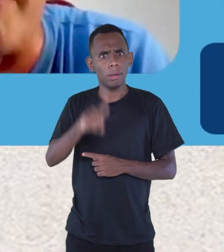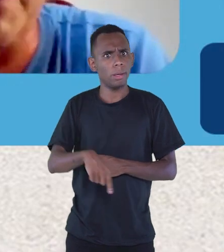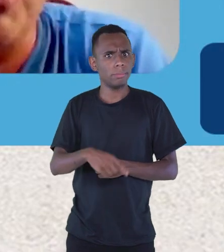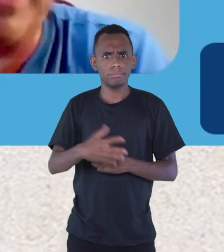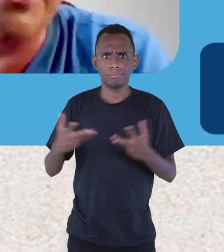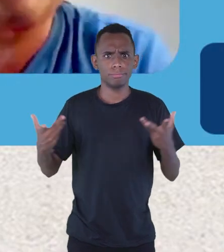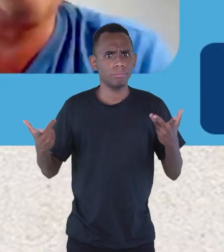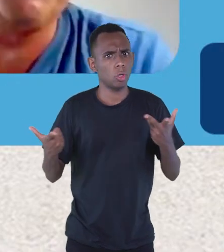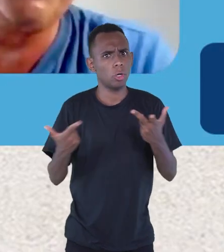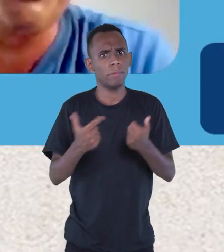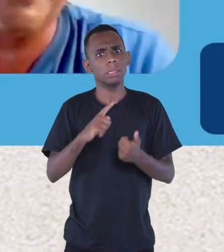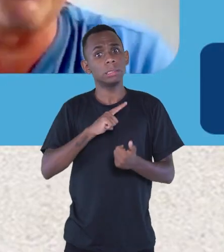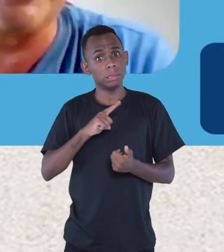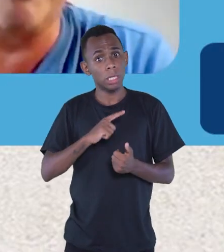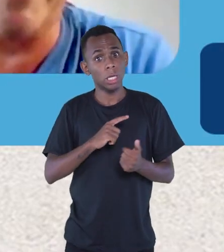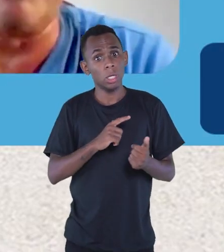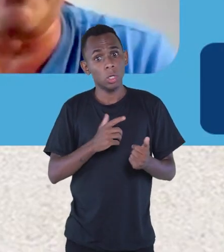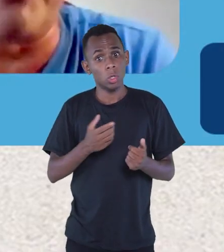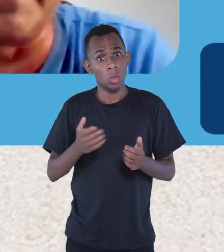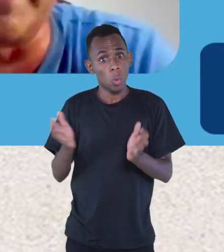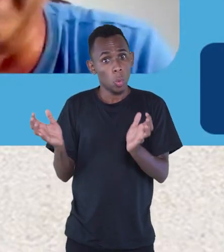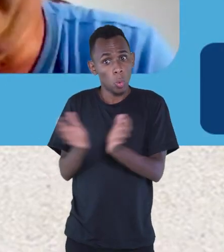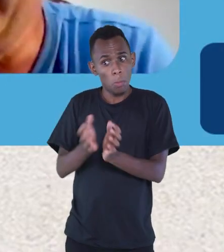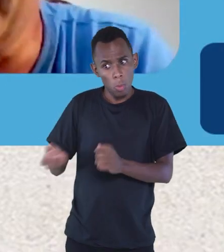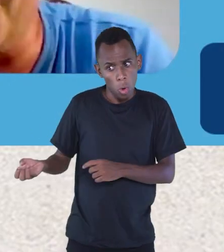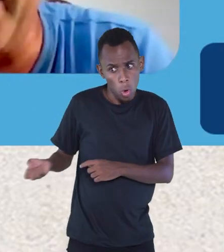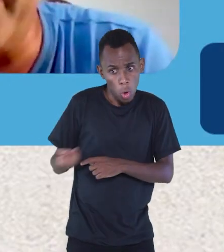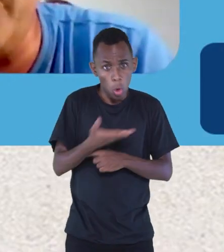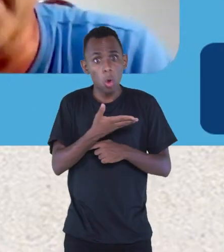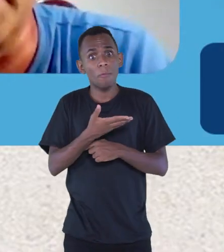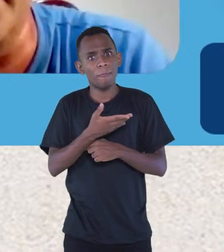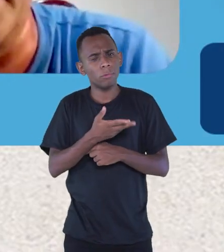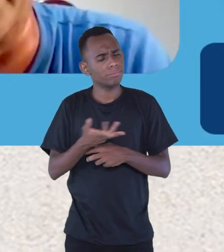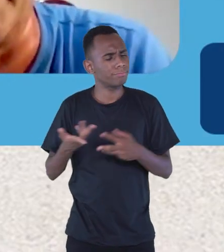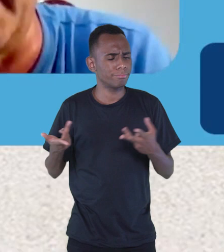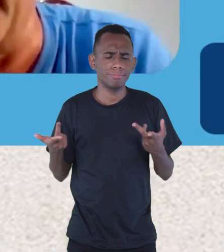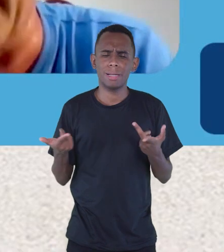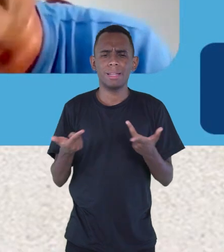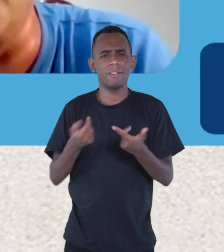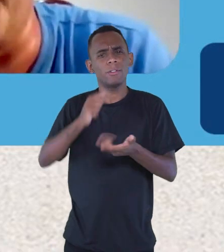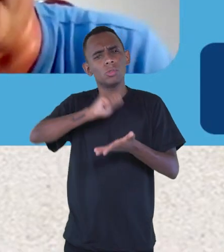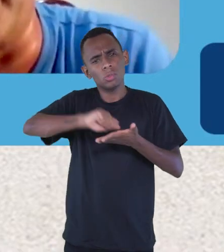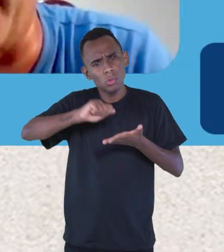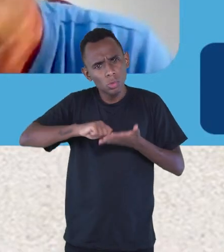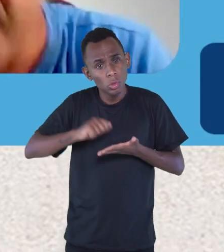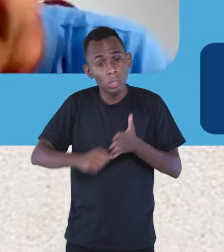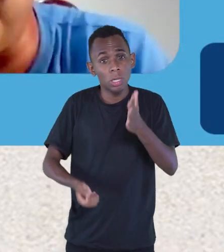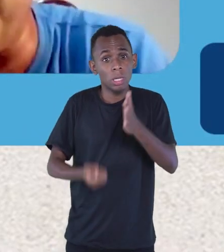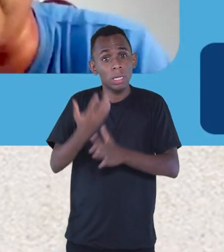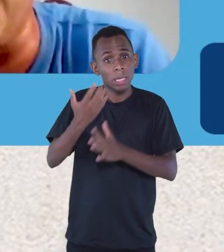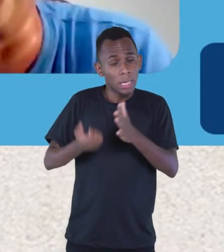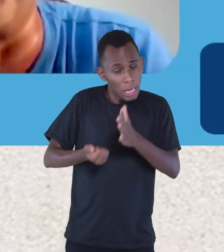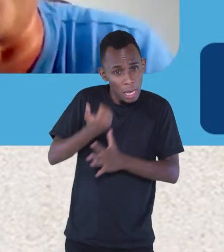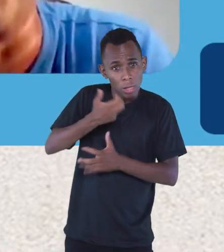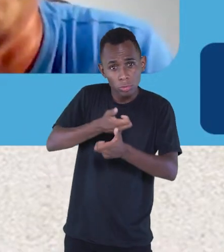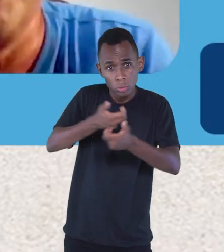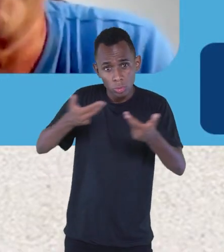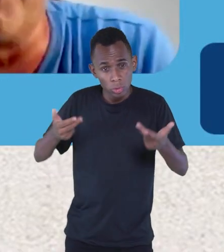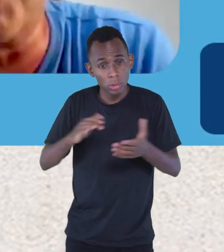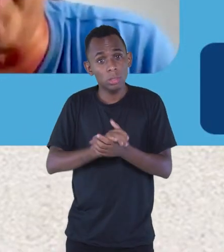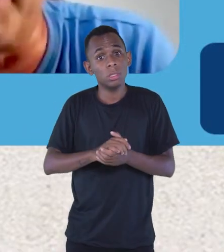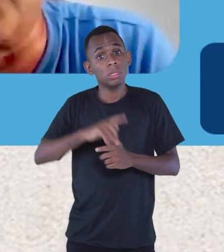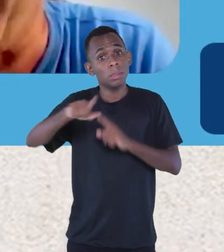meninada nova de gerações que vieram depois, que são maravilhosas, que criaram um suplemento. Aí o Márcio voltou para o